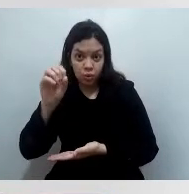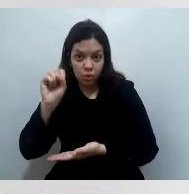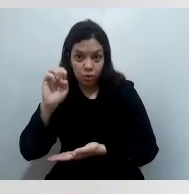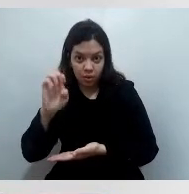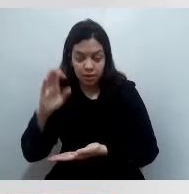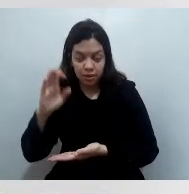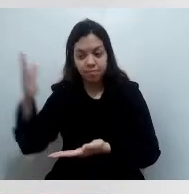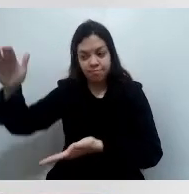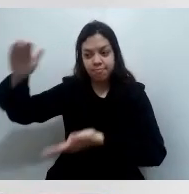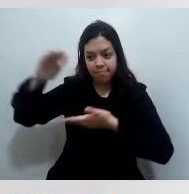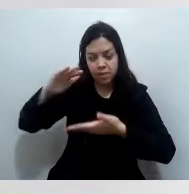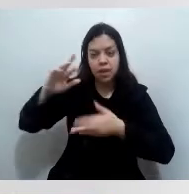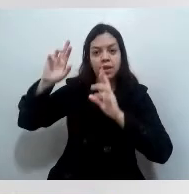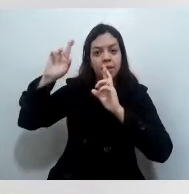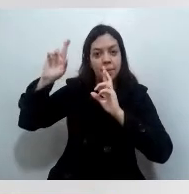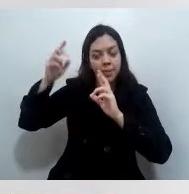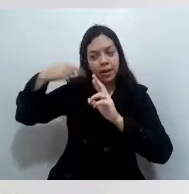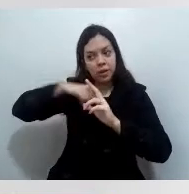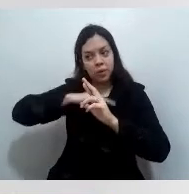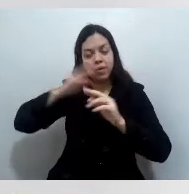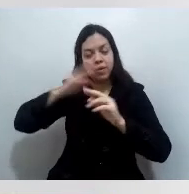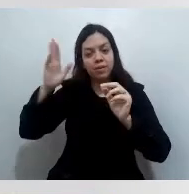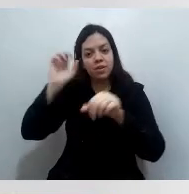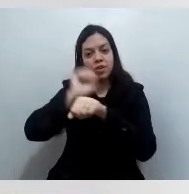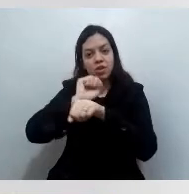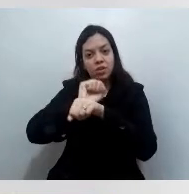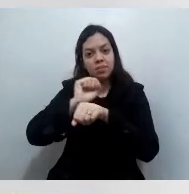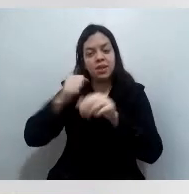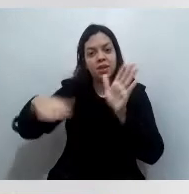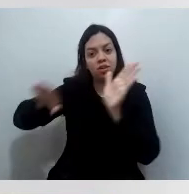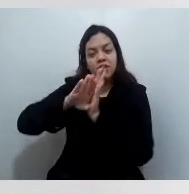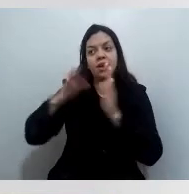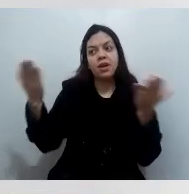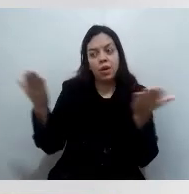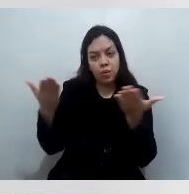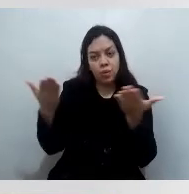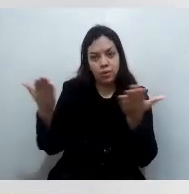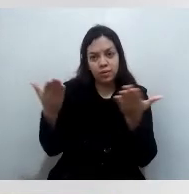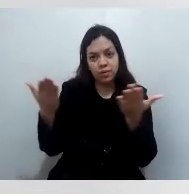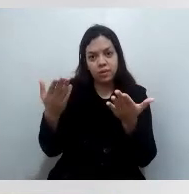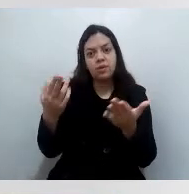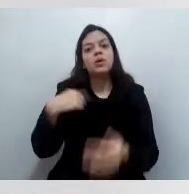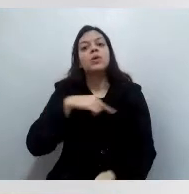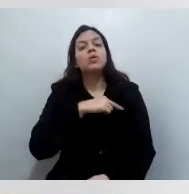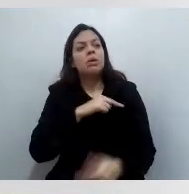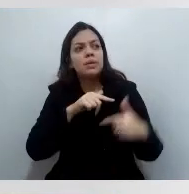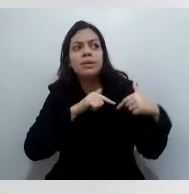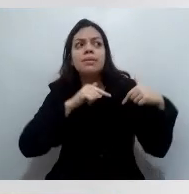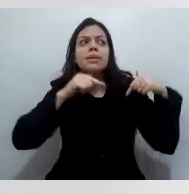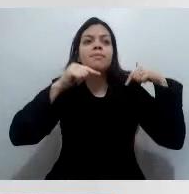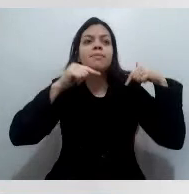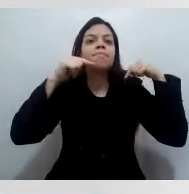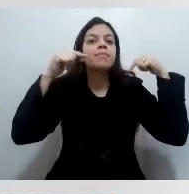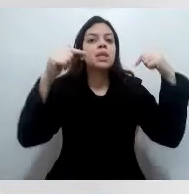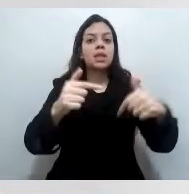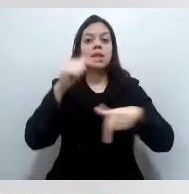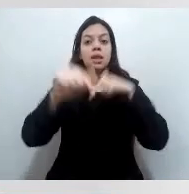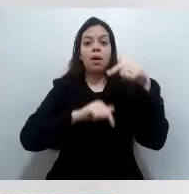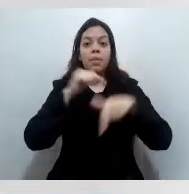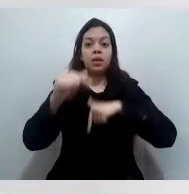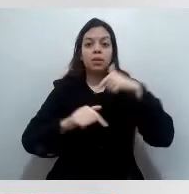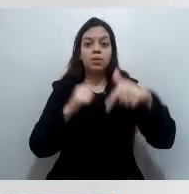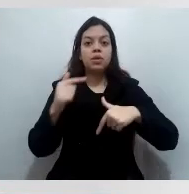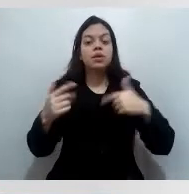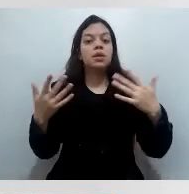que elas realmente cheguem. Eu vou fazer todo o esforço para que a gente possa administrar esse